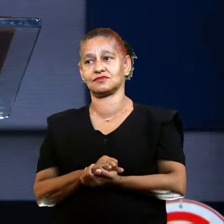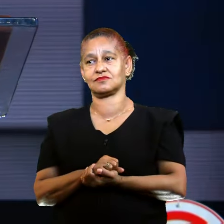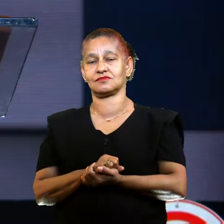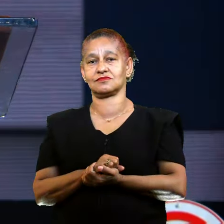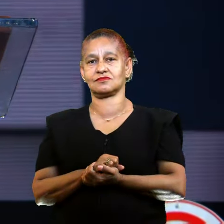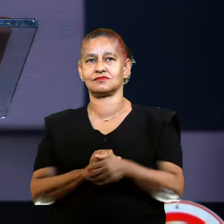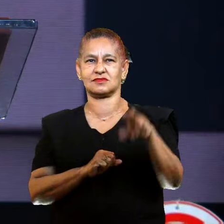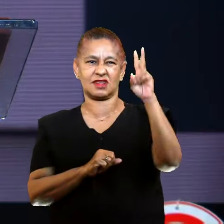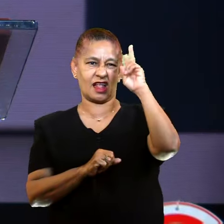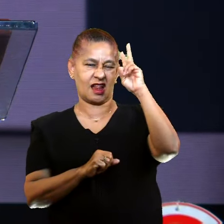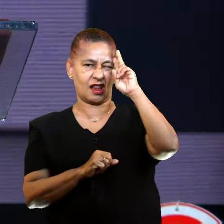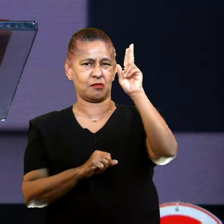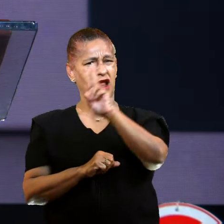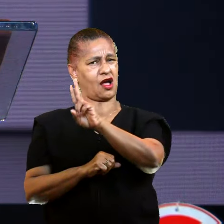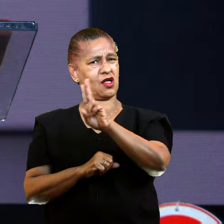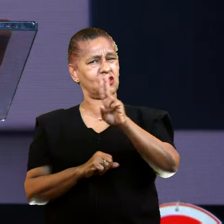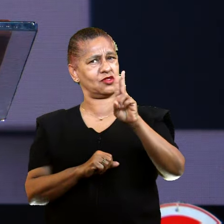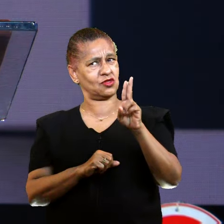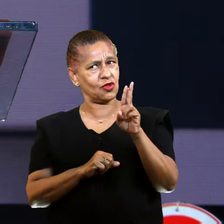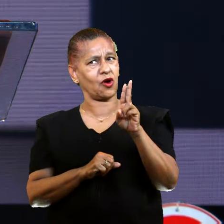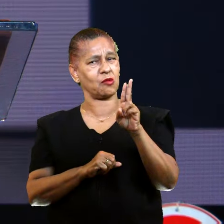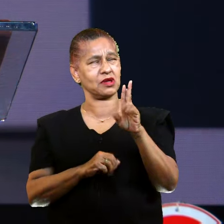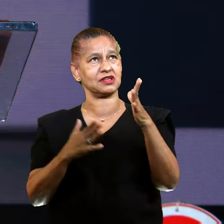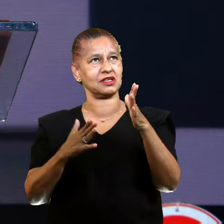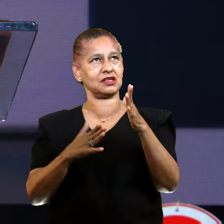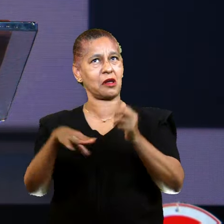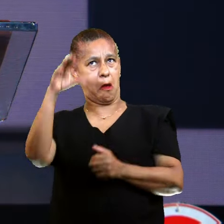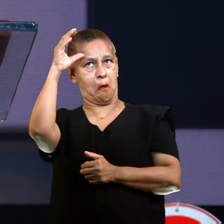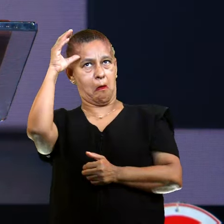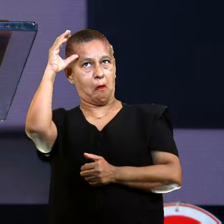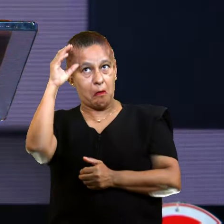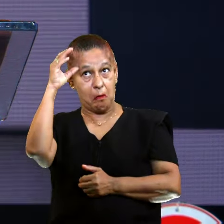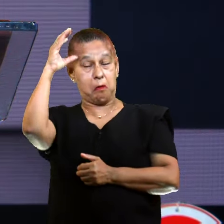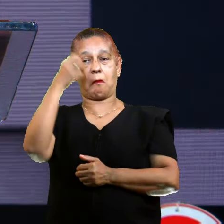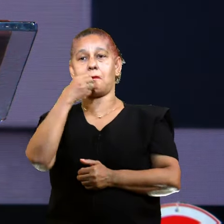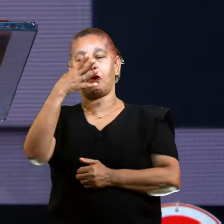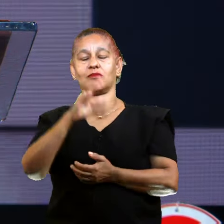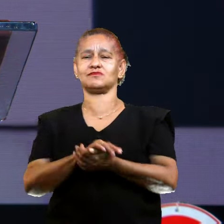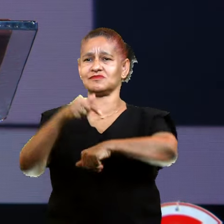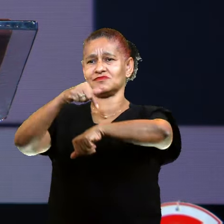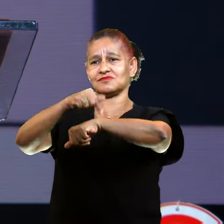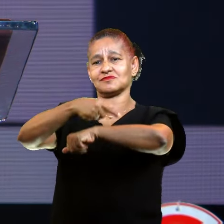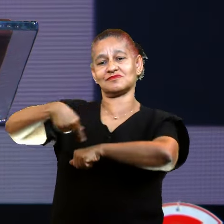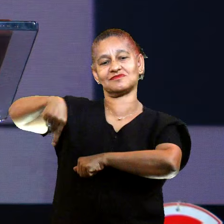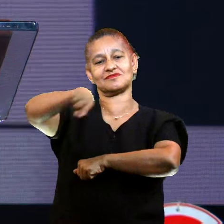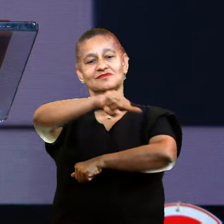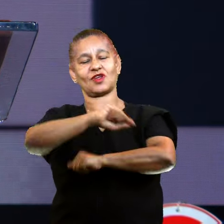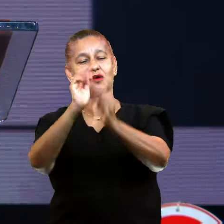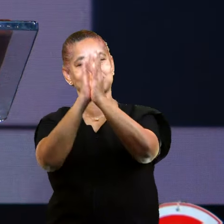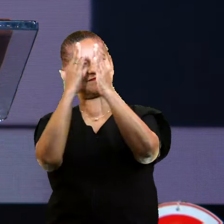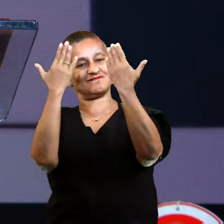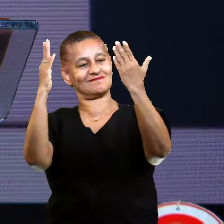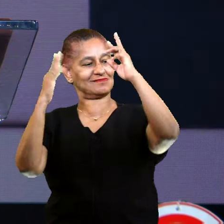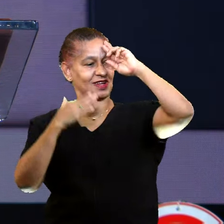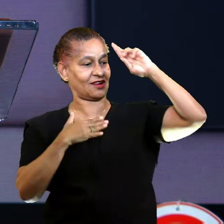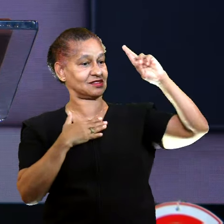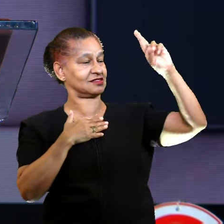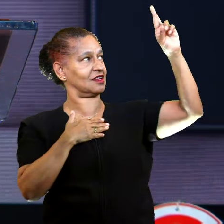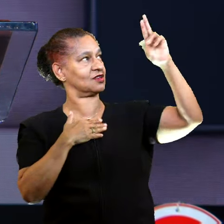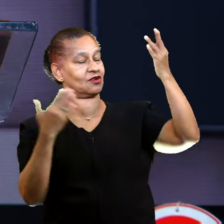Lembrar do nome é um sinal de sobriedade, amém? Que tempo bom a gente poder celebrar o Senhor,